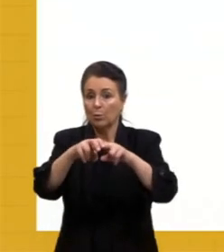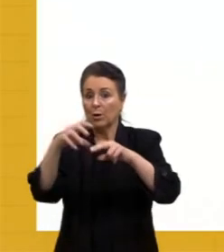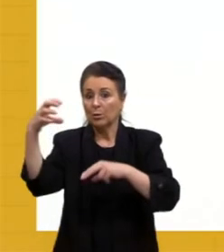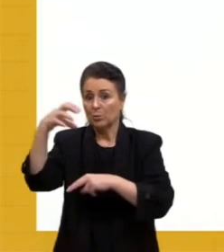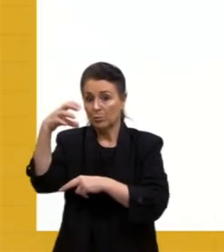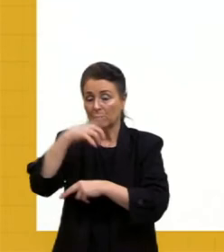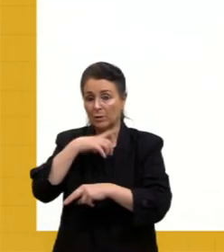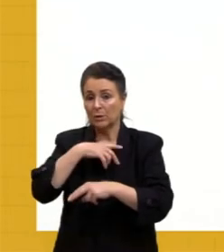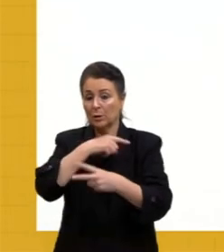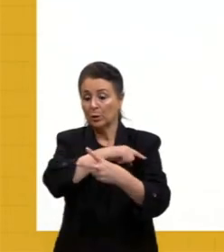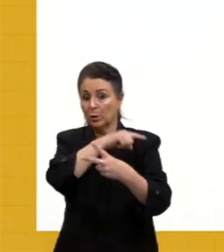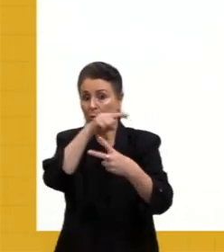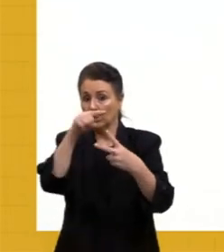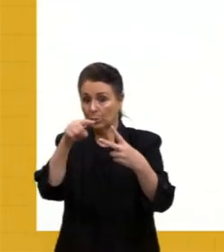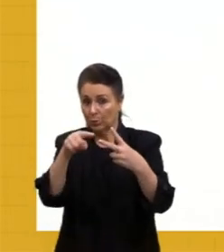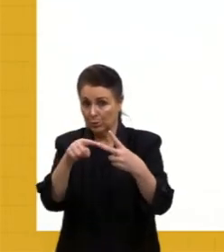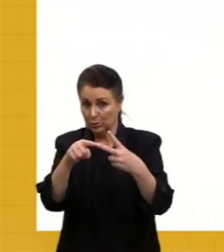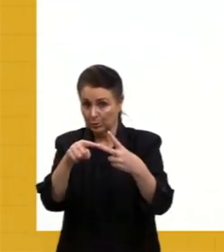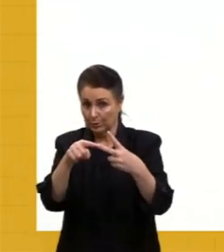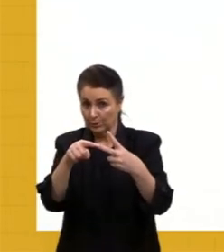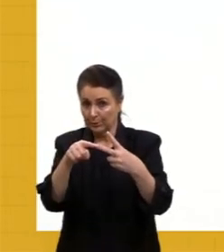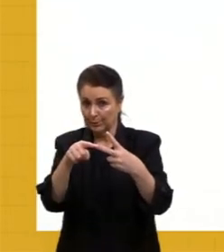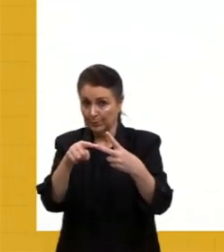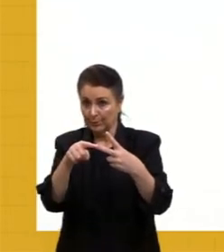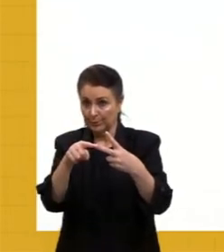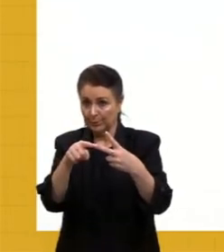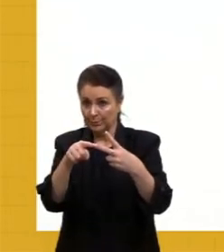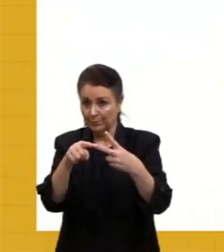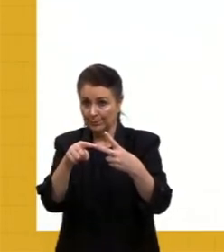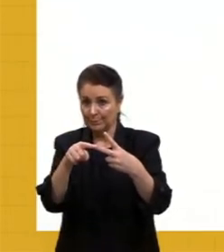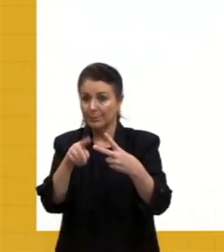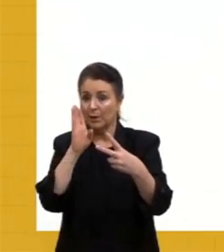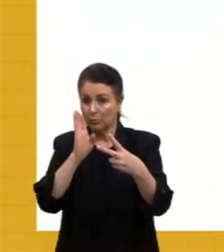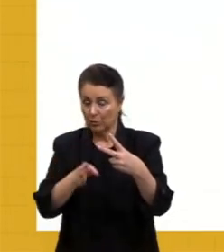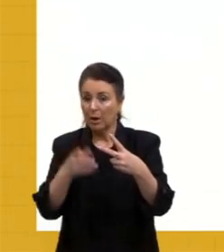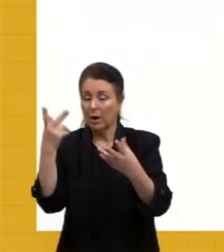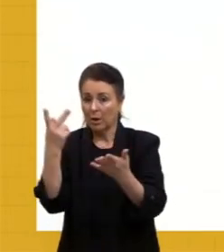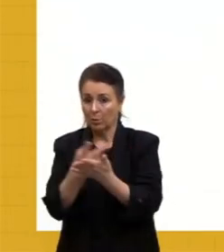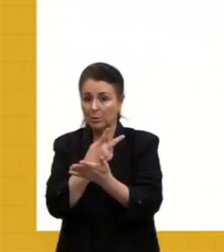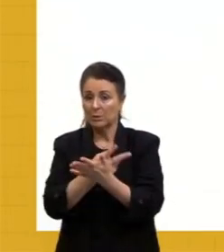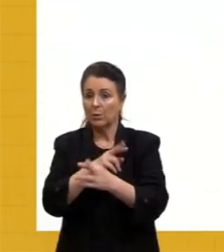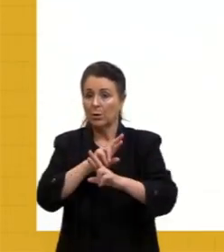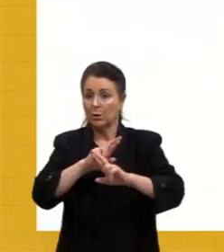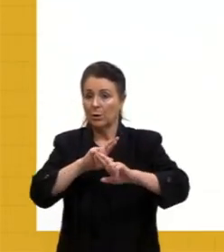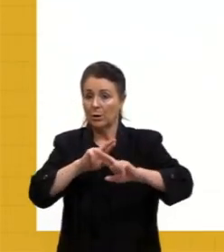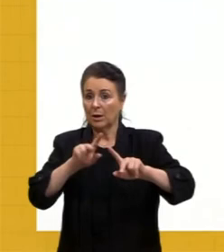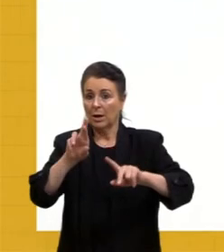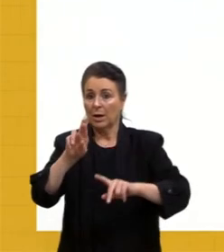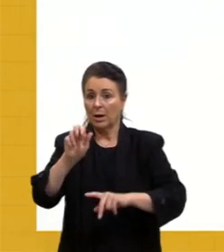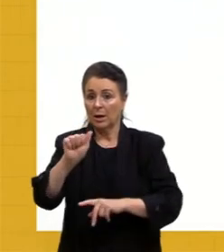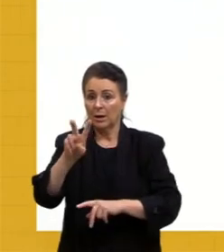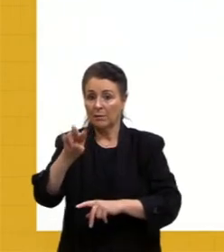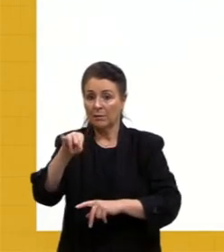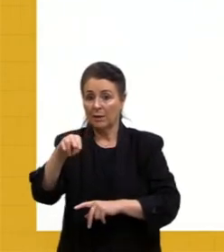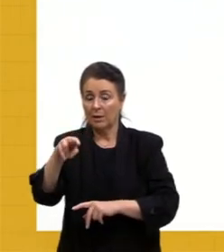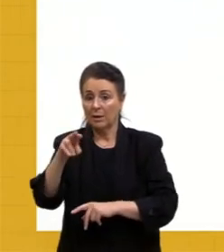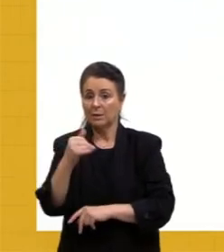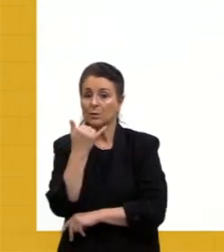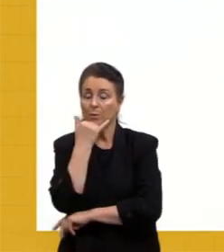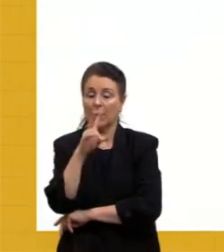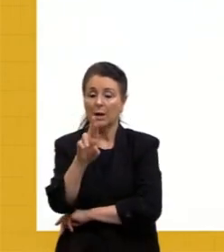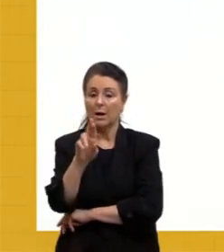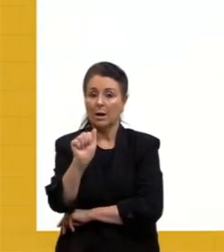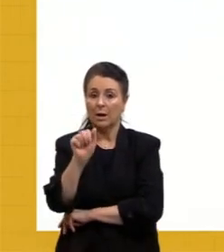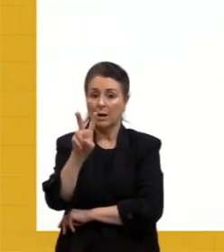nós vamos ter dois tipos, a ravina e a vossoroca. Já vi isso acontecer, tá? Diferença entre elas. A ravina, ela é profunda, mas